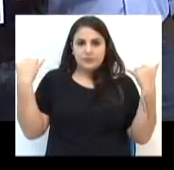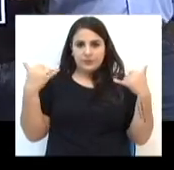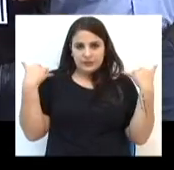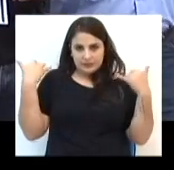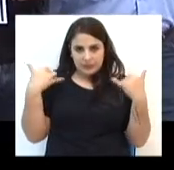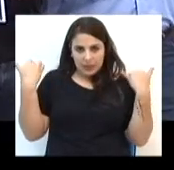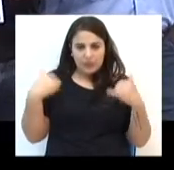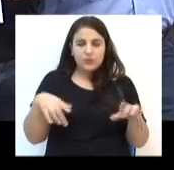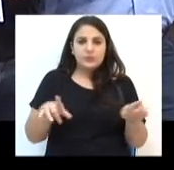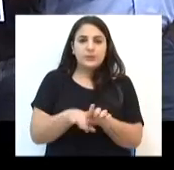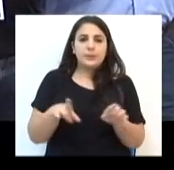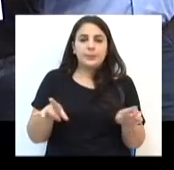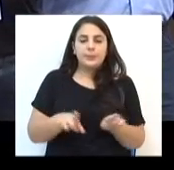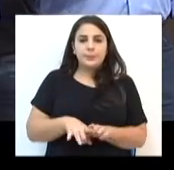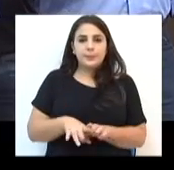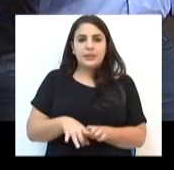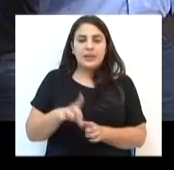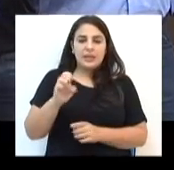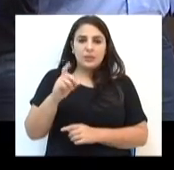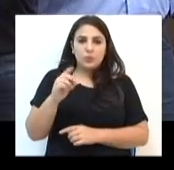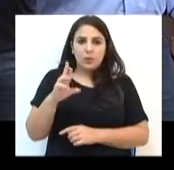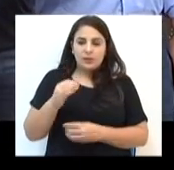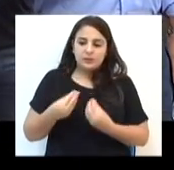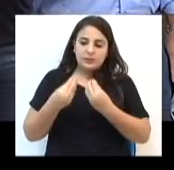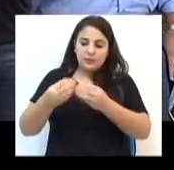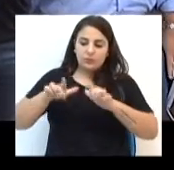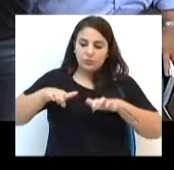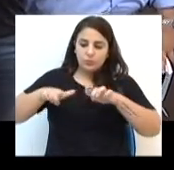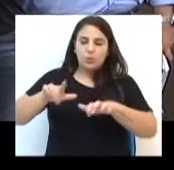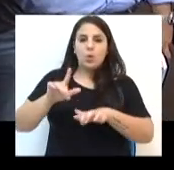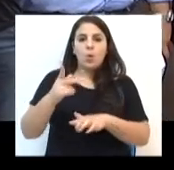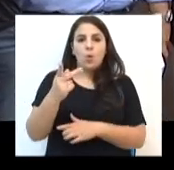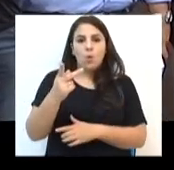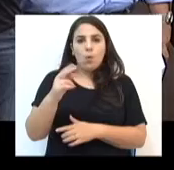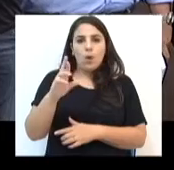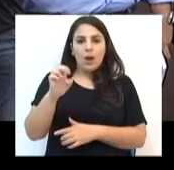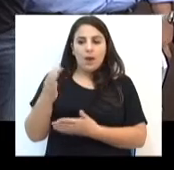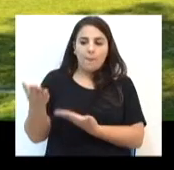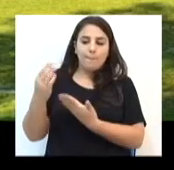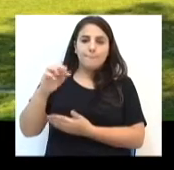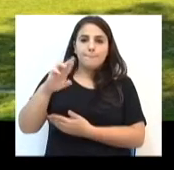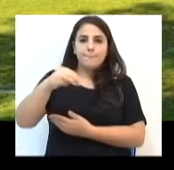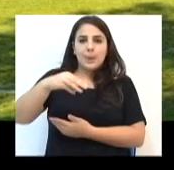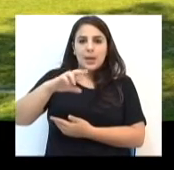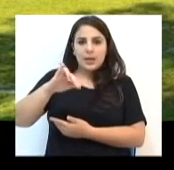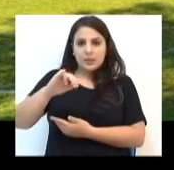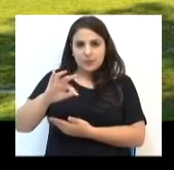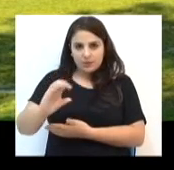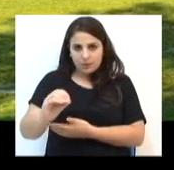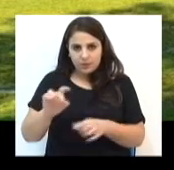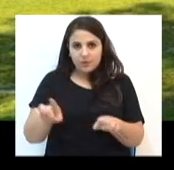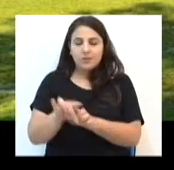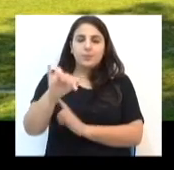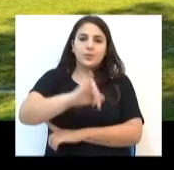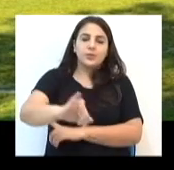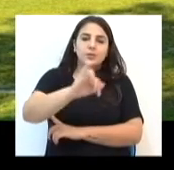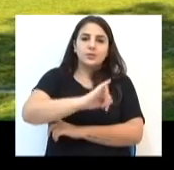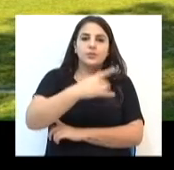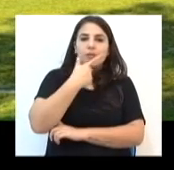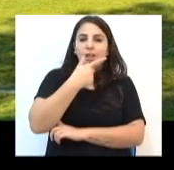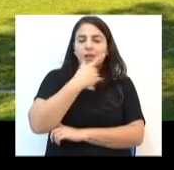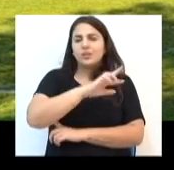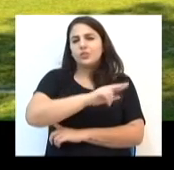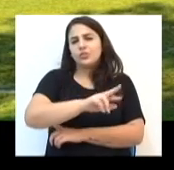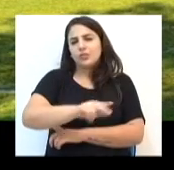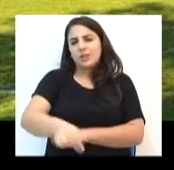o vereador Eduardo Pelliccioli entregou aos atletas um diploma de honra ao mérito. Importante destacar que eles realizam